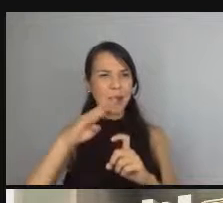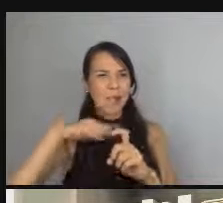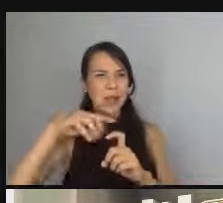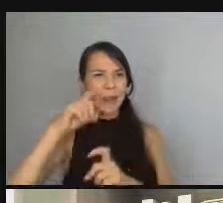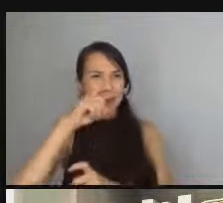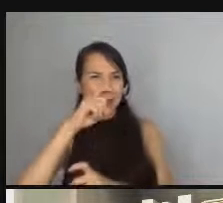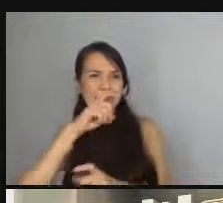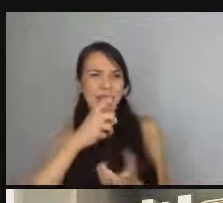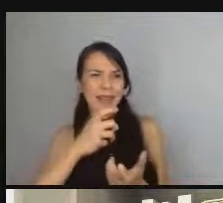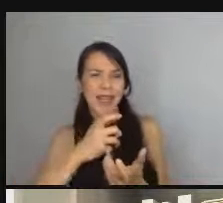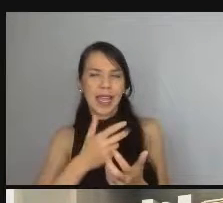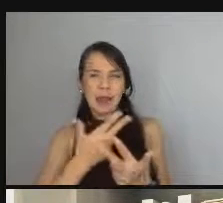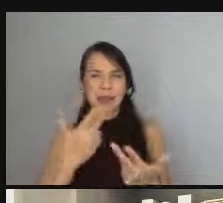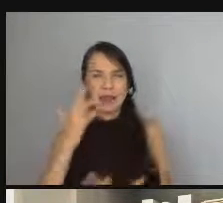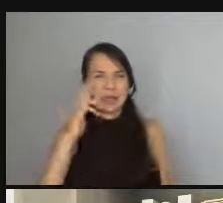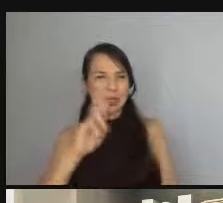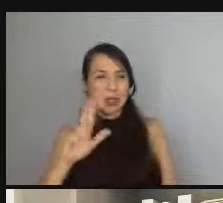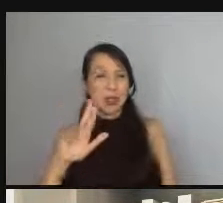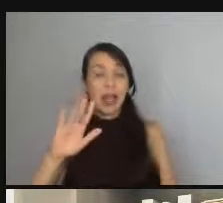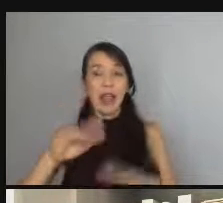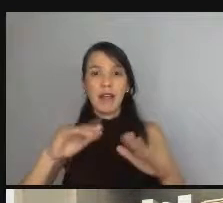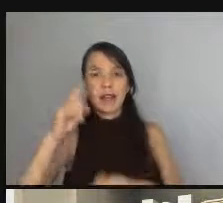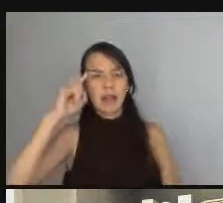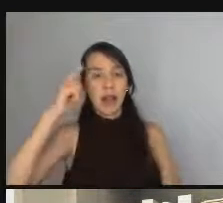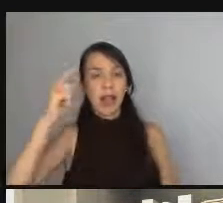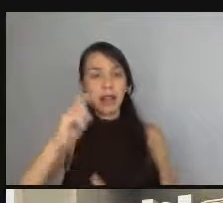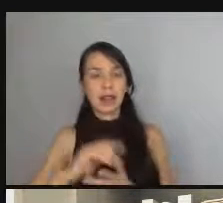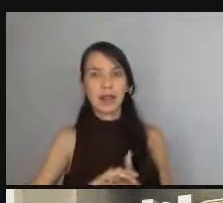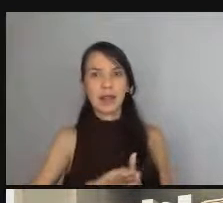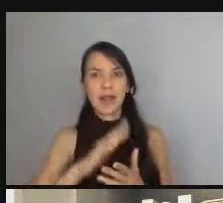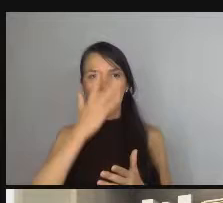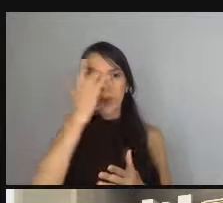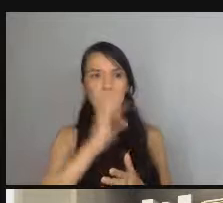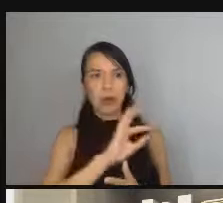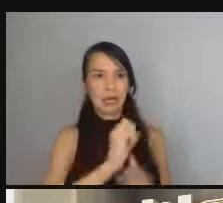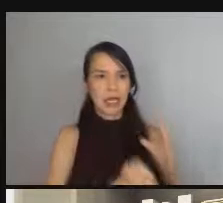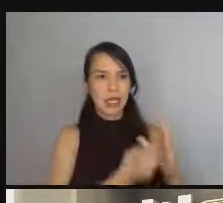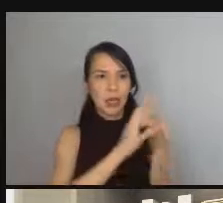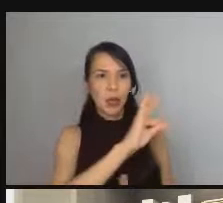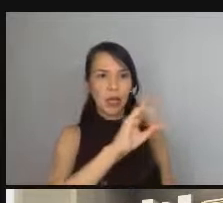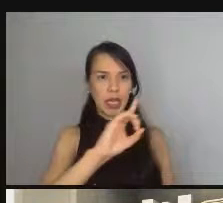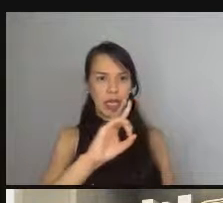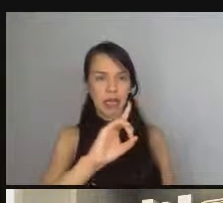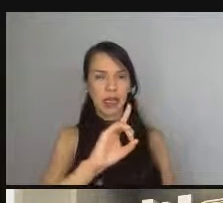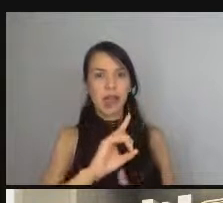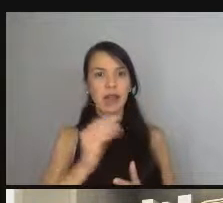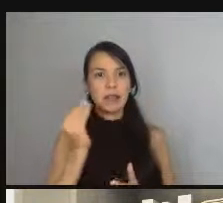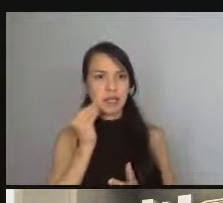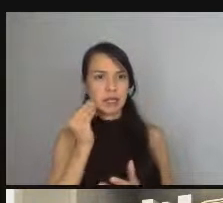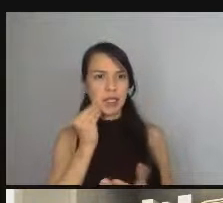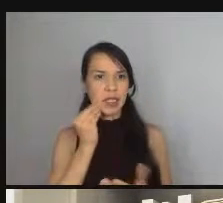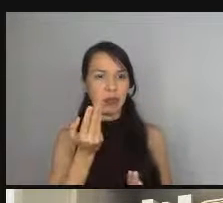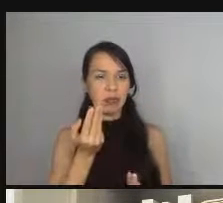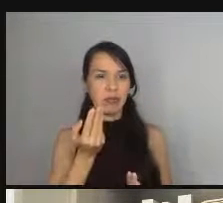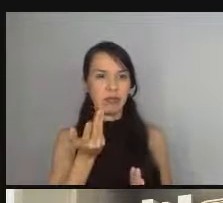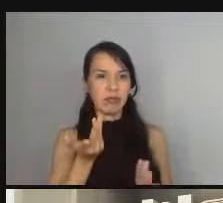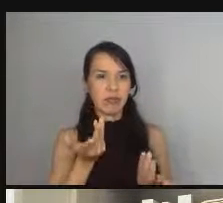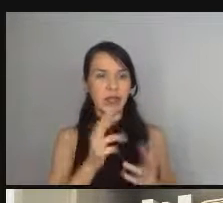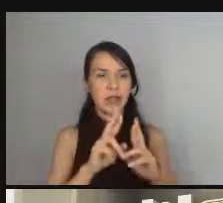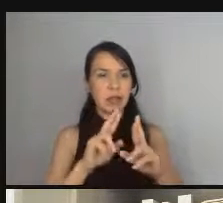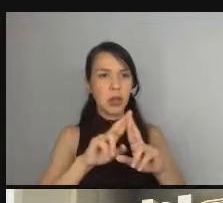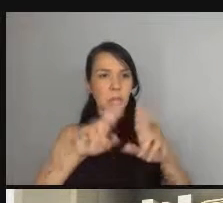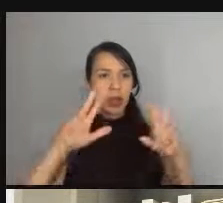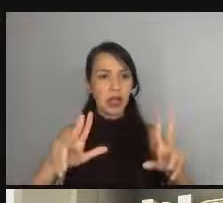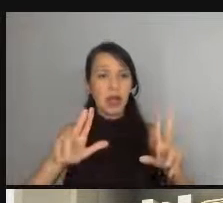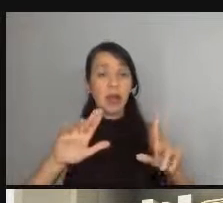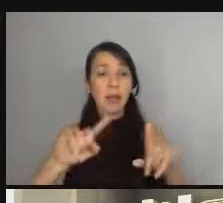um mito esquisito talvez pela pela ideia que a pessoa que criou o BDD né tentou ser ser um contraponto mas na